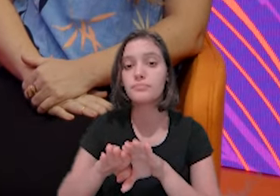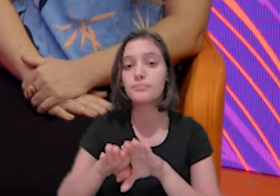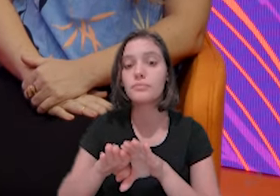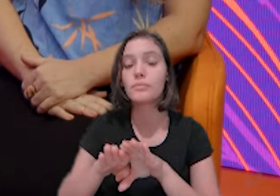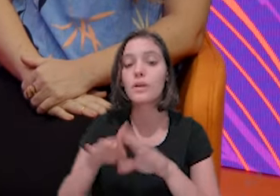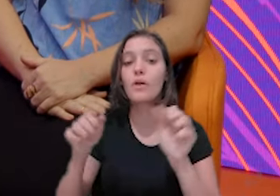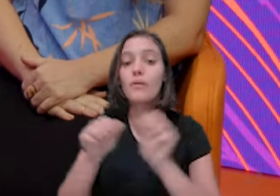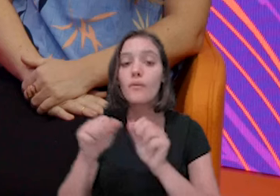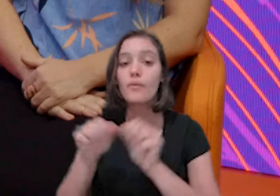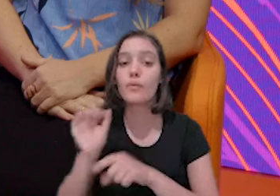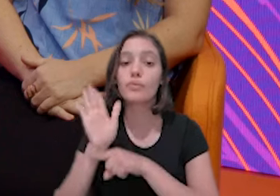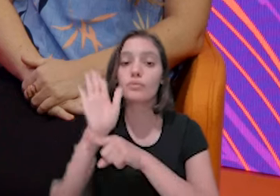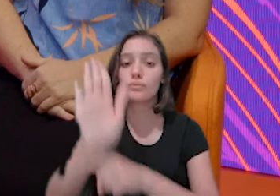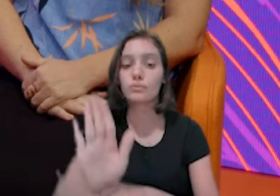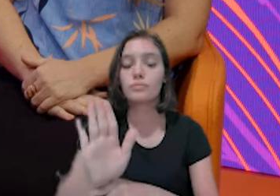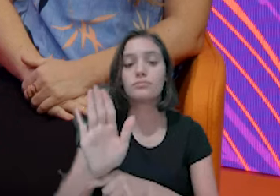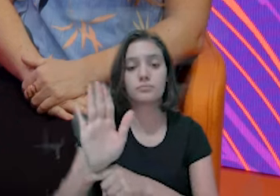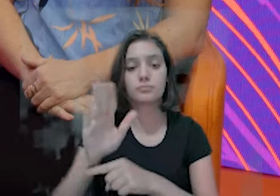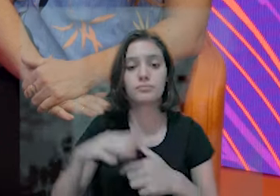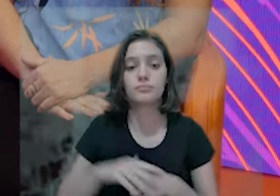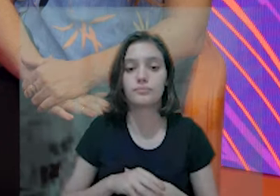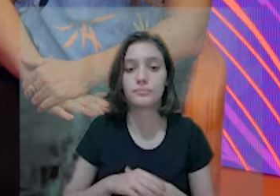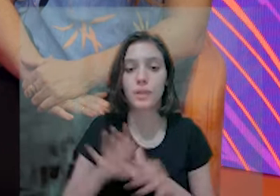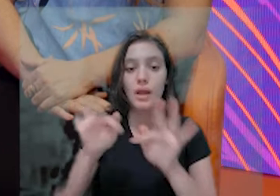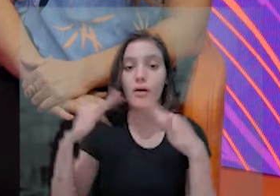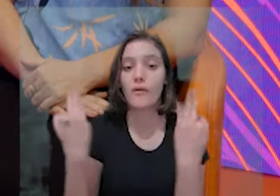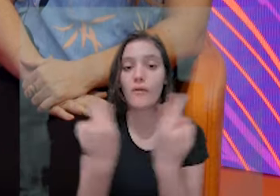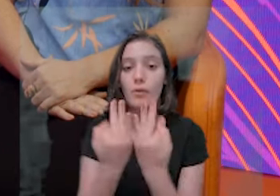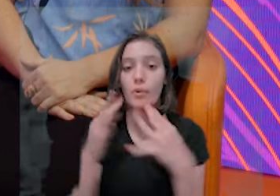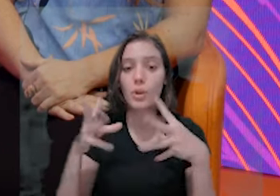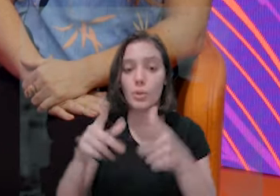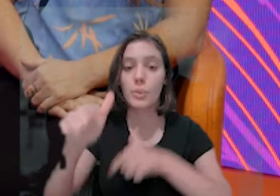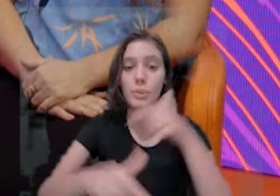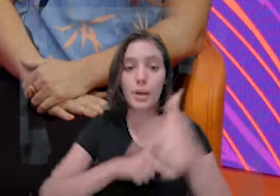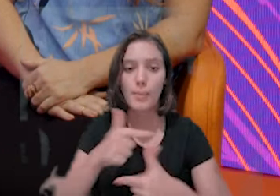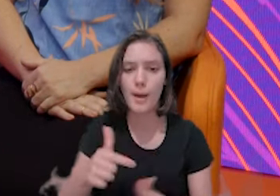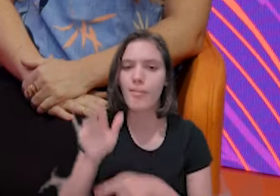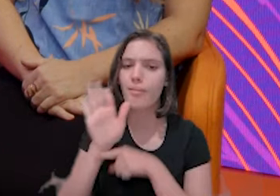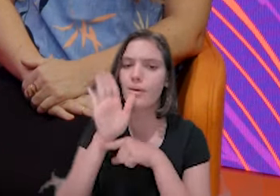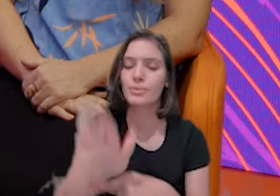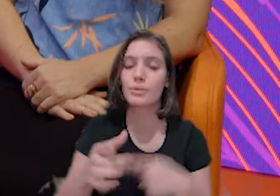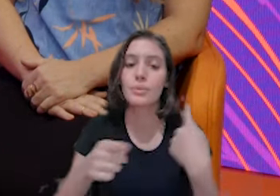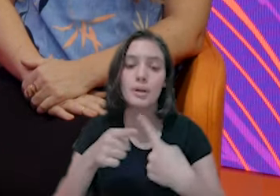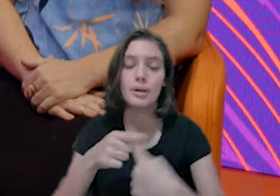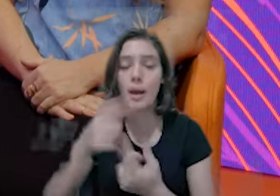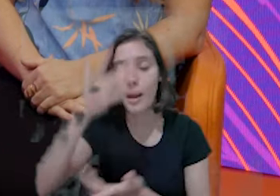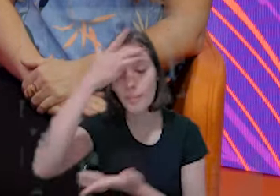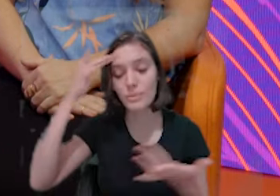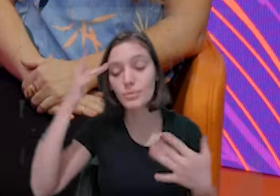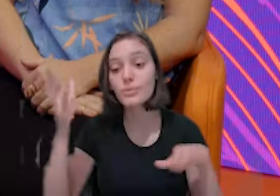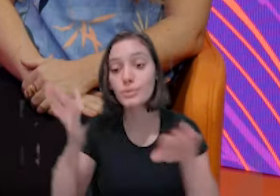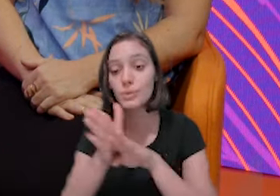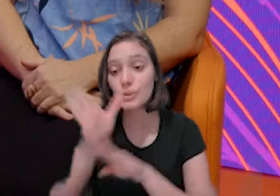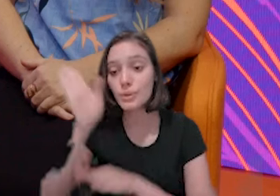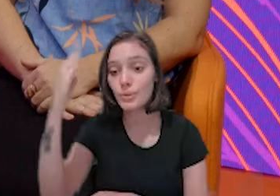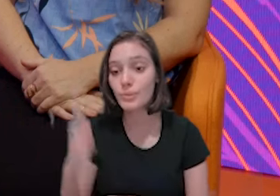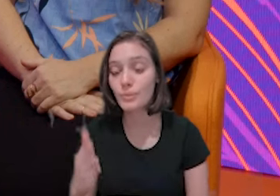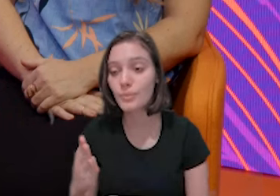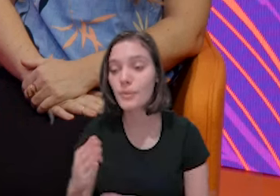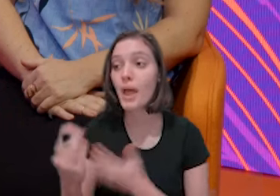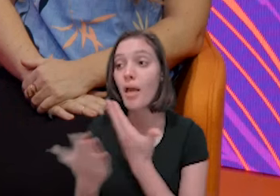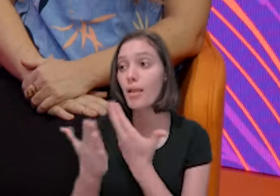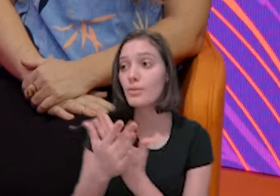muito, porque a pessoa chega aqui, estuda fora e não tem como fazer a equivalência de